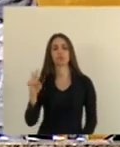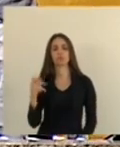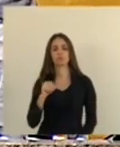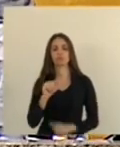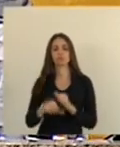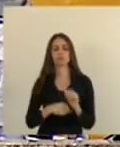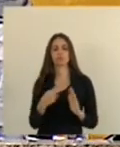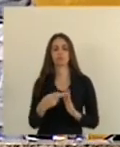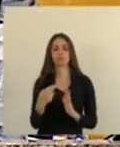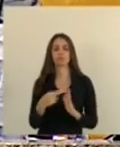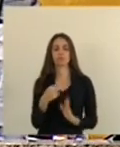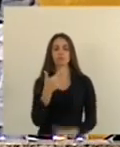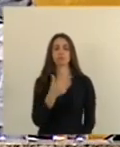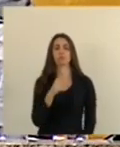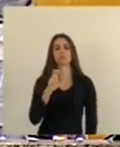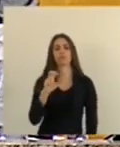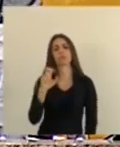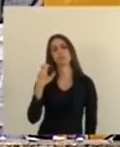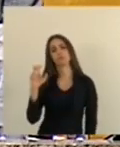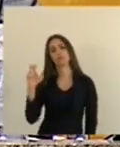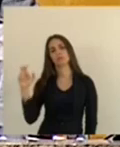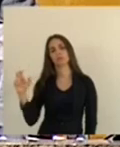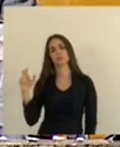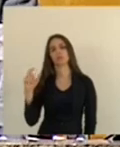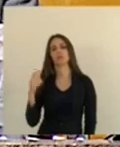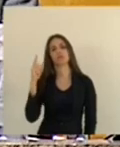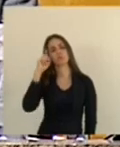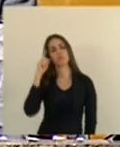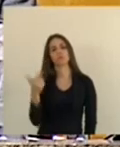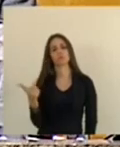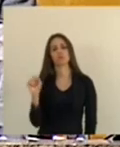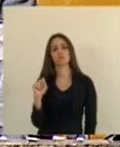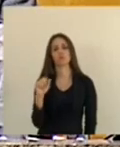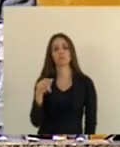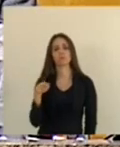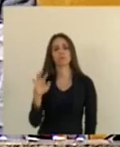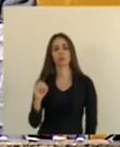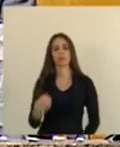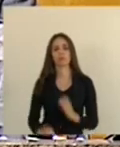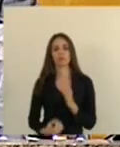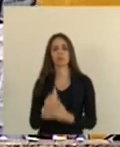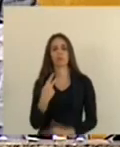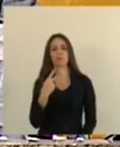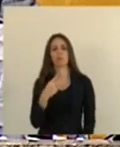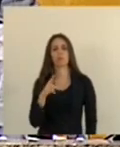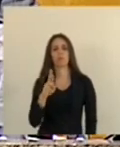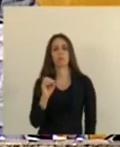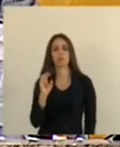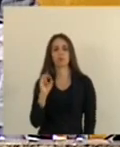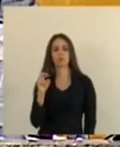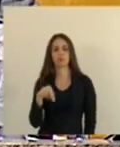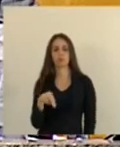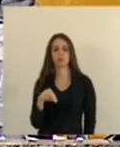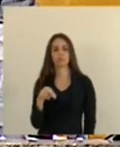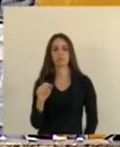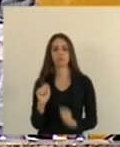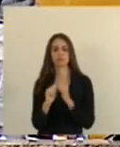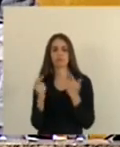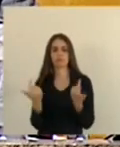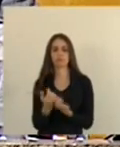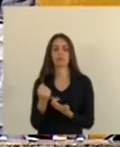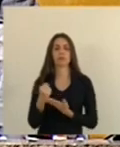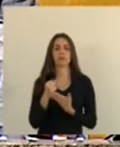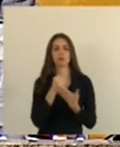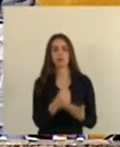.545 De 28 de maio De 2008 Que criou Procon Assembleia Com objetivo De contribuir Na